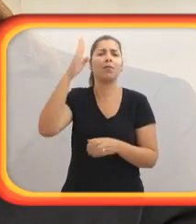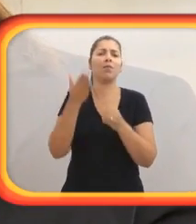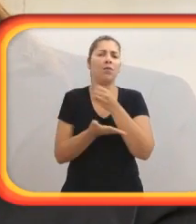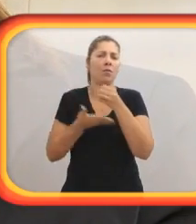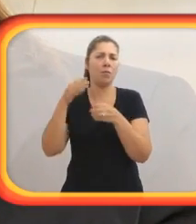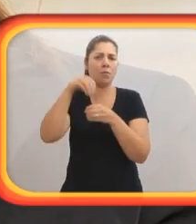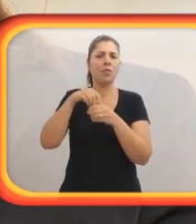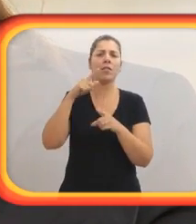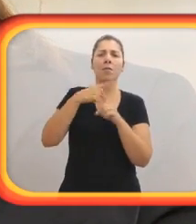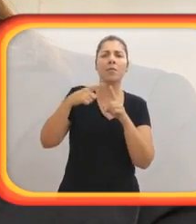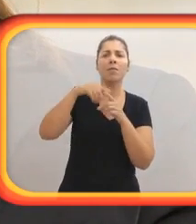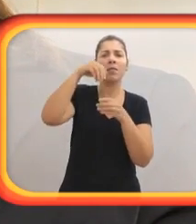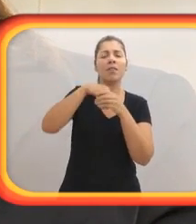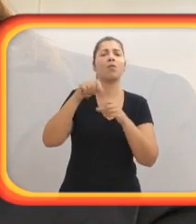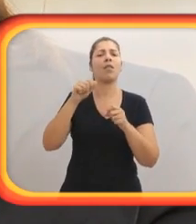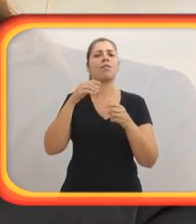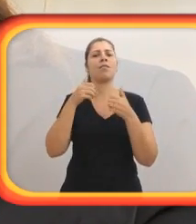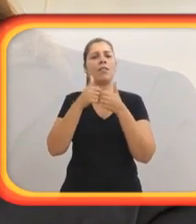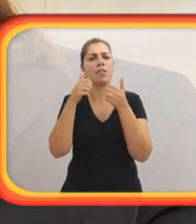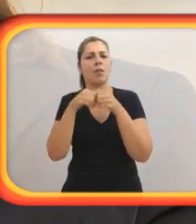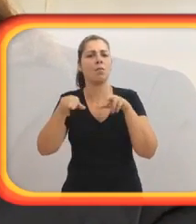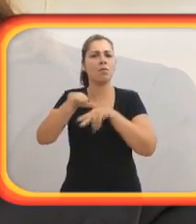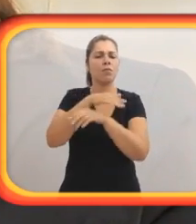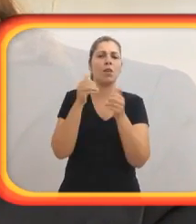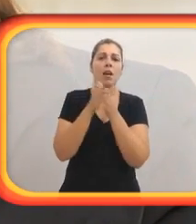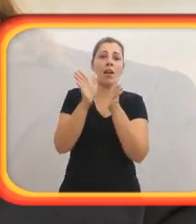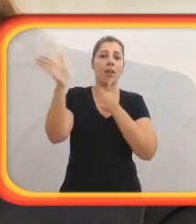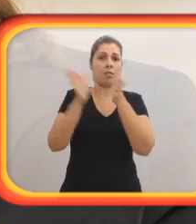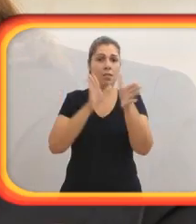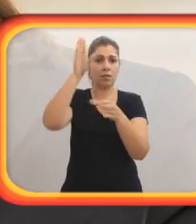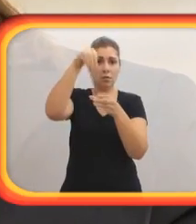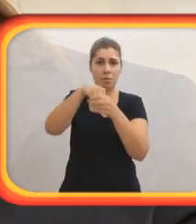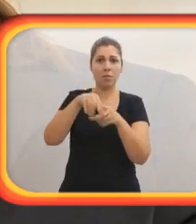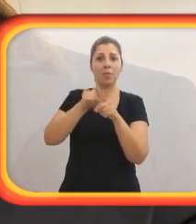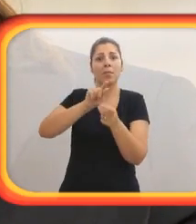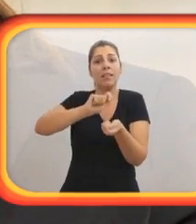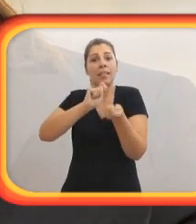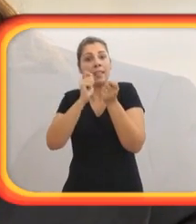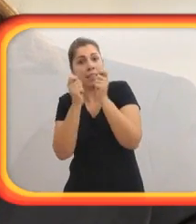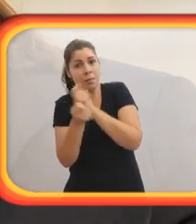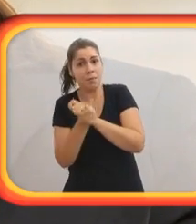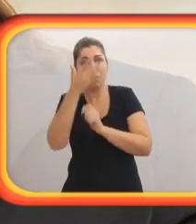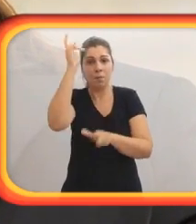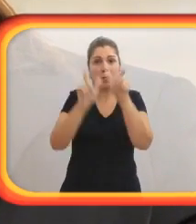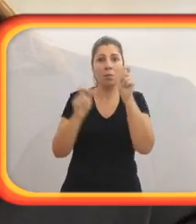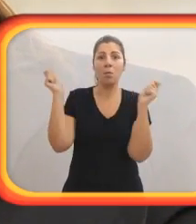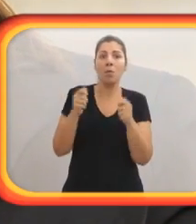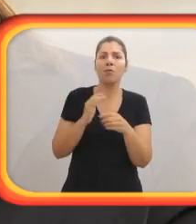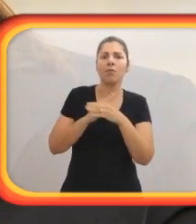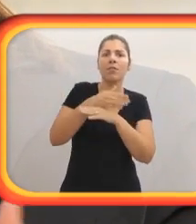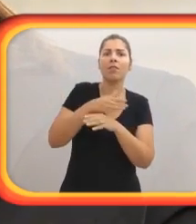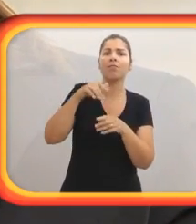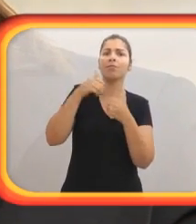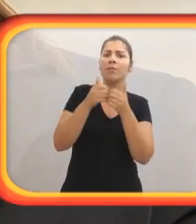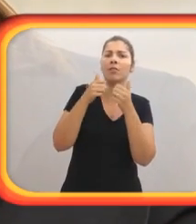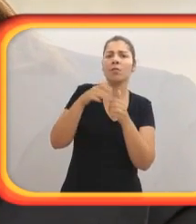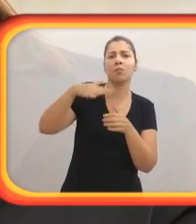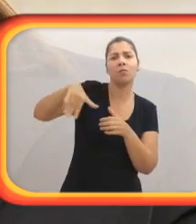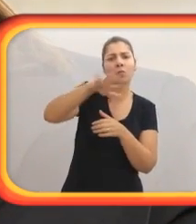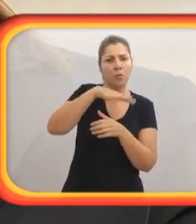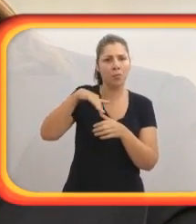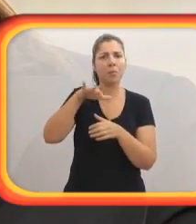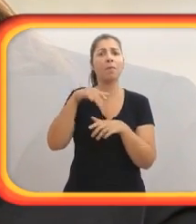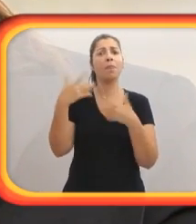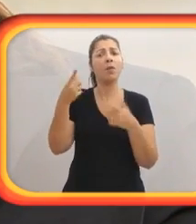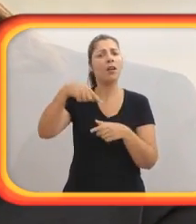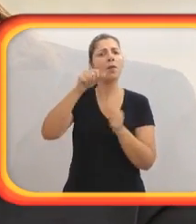tipo de deficiência, é fundamental ter meio de transporte público acessível, seja, adaptado para que